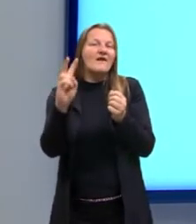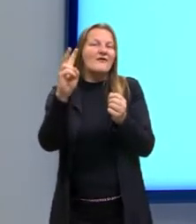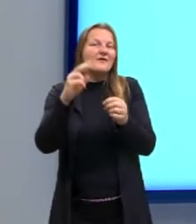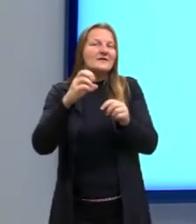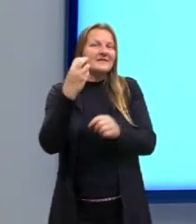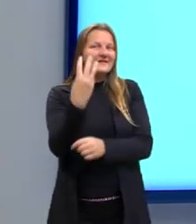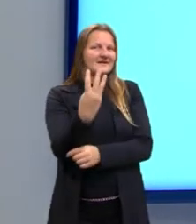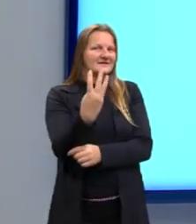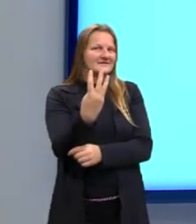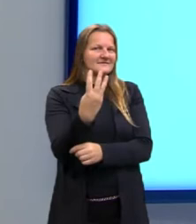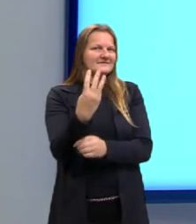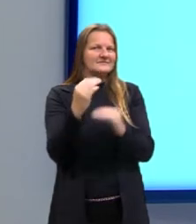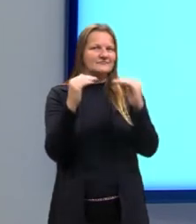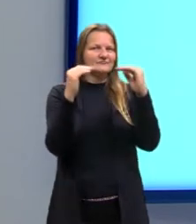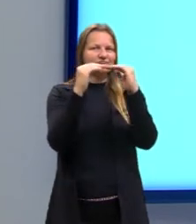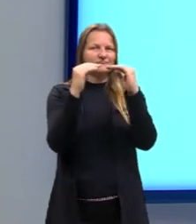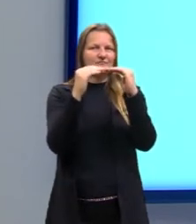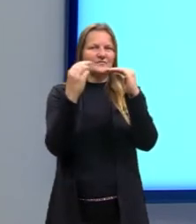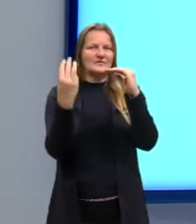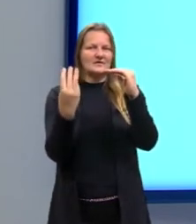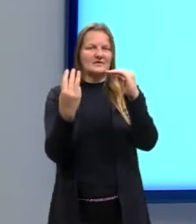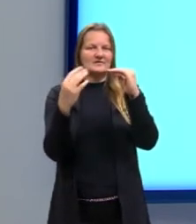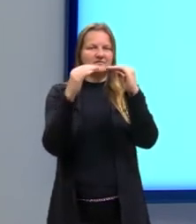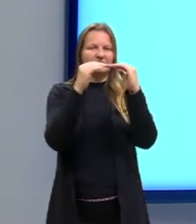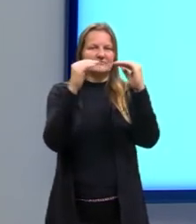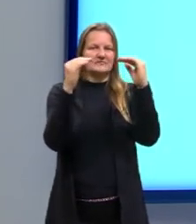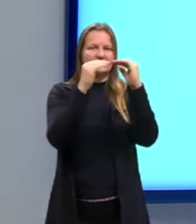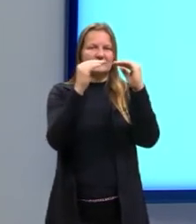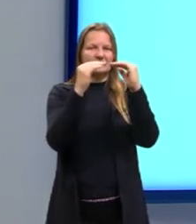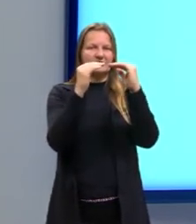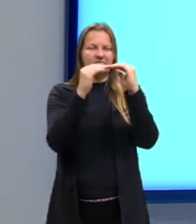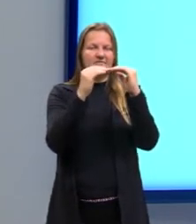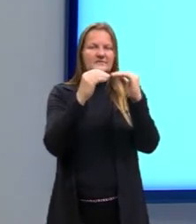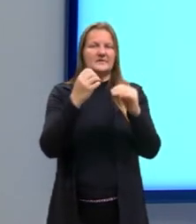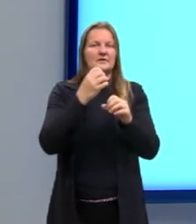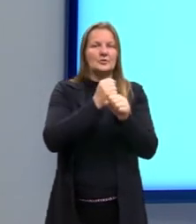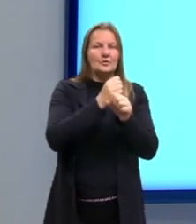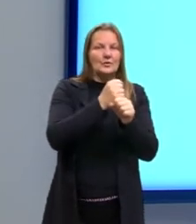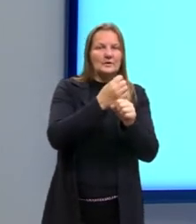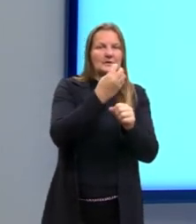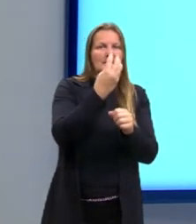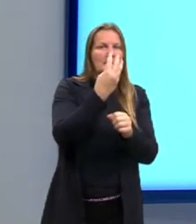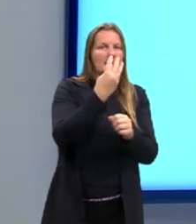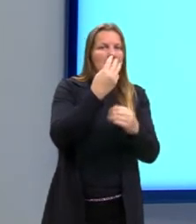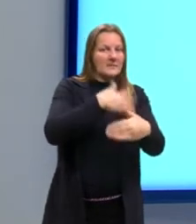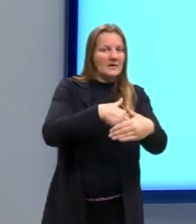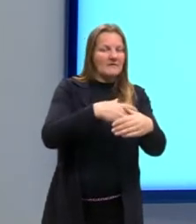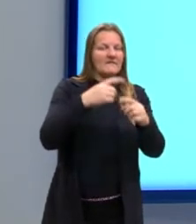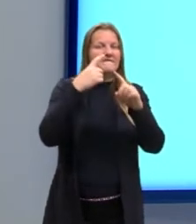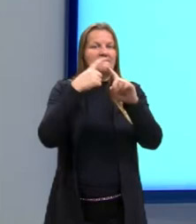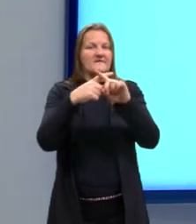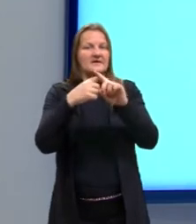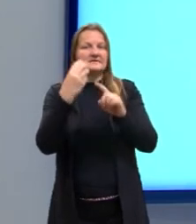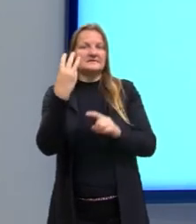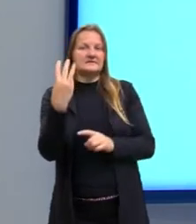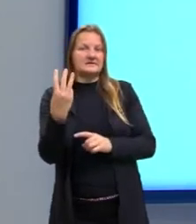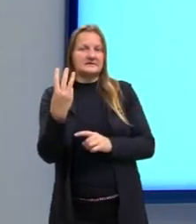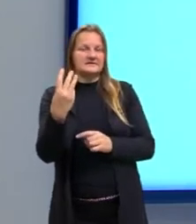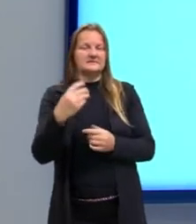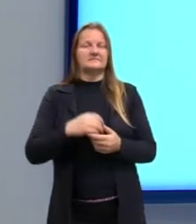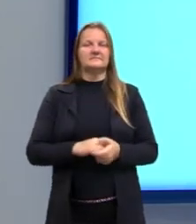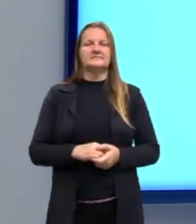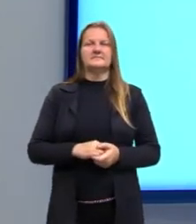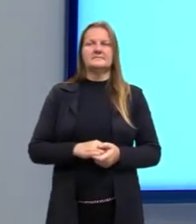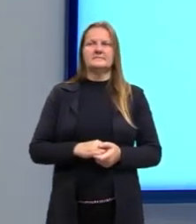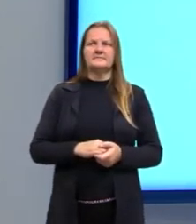Significa que eu vou pegar a nota obtida na prova e multiplicar pelo peso. Então,